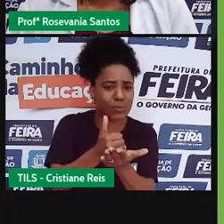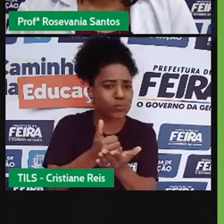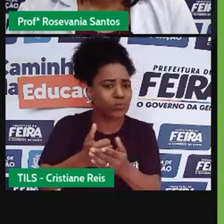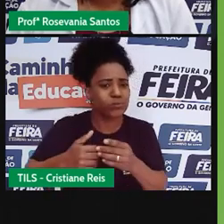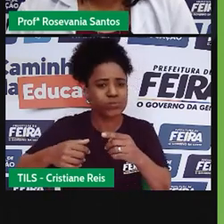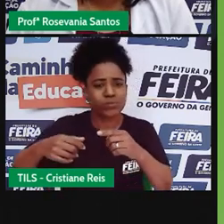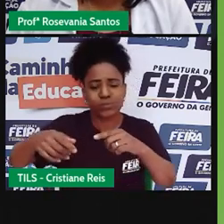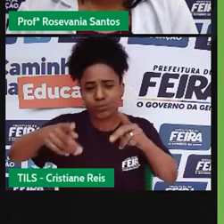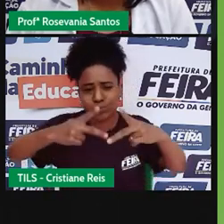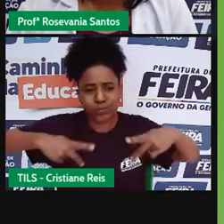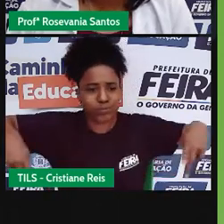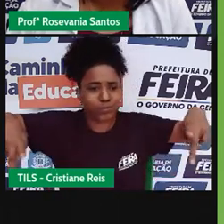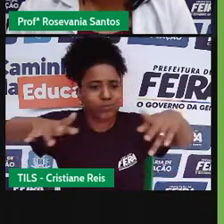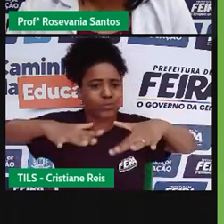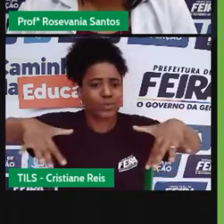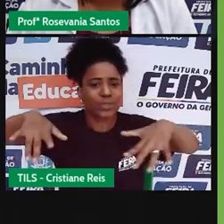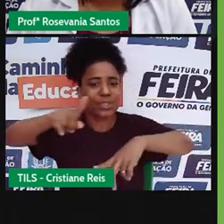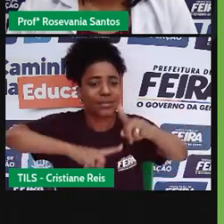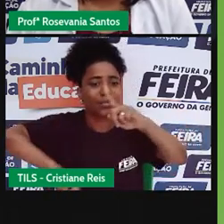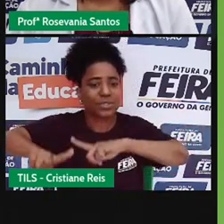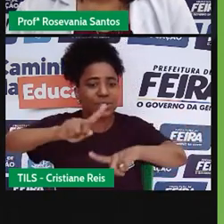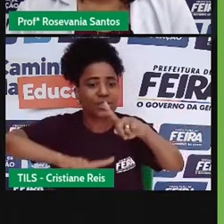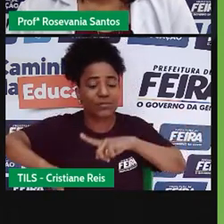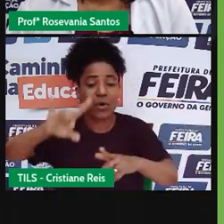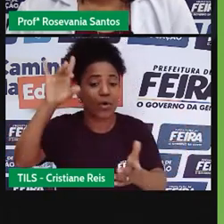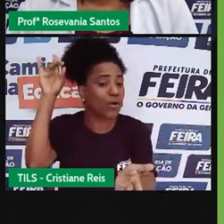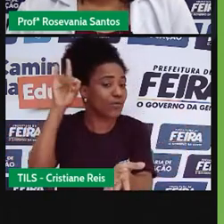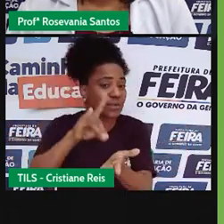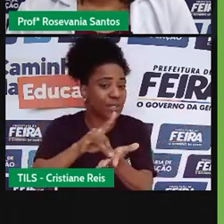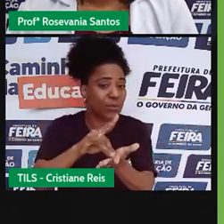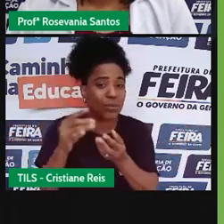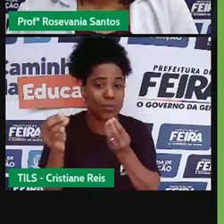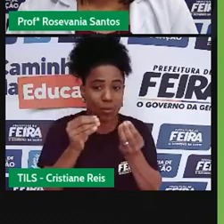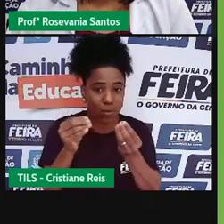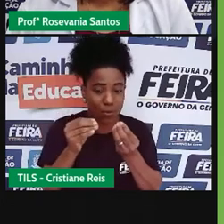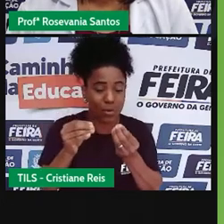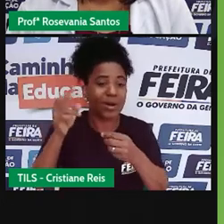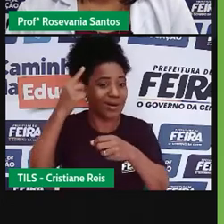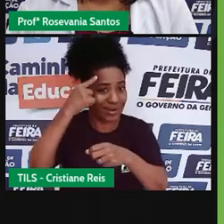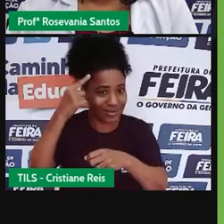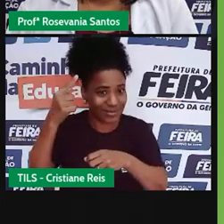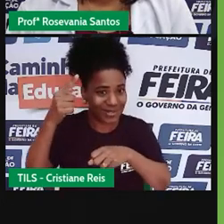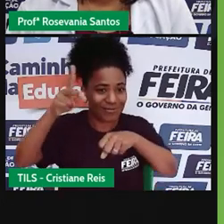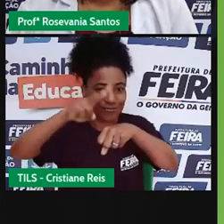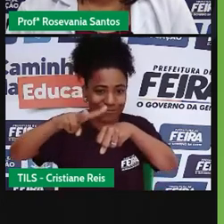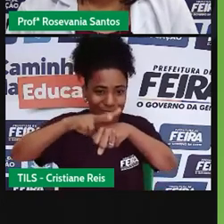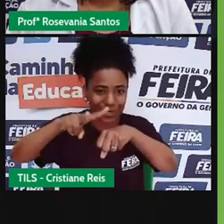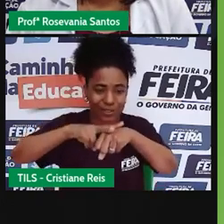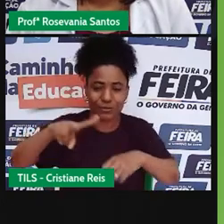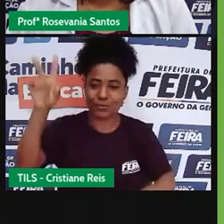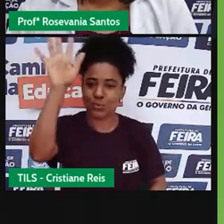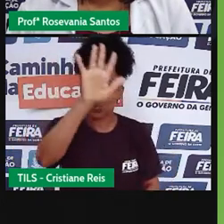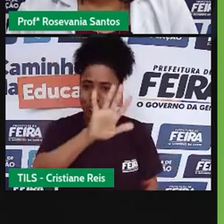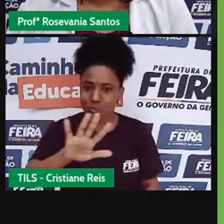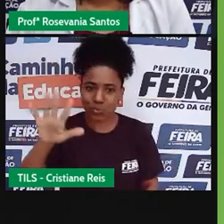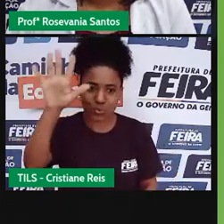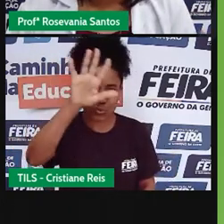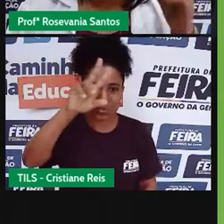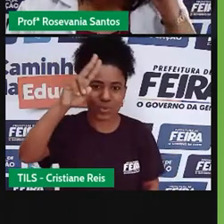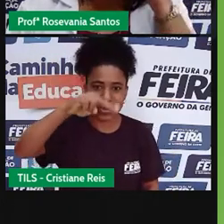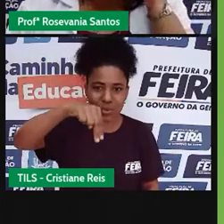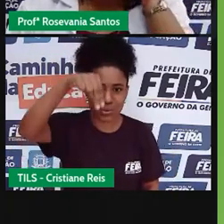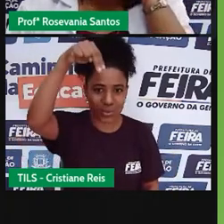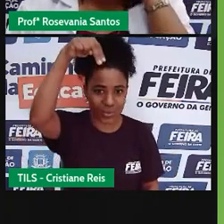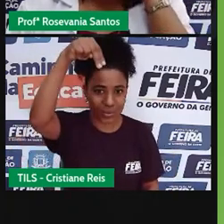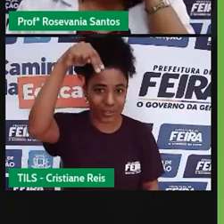tem tonalidade diferente do verde, mas não importa. Tudo aqui é região norte, né, olha a presença marcante, ó, gente, do rio,